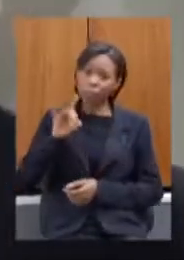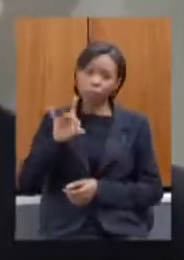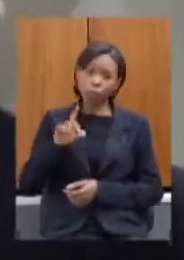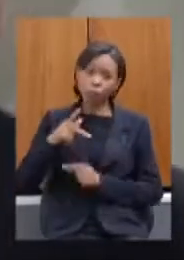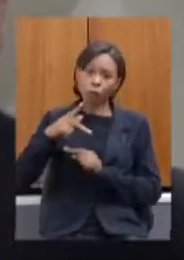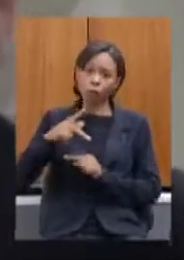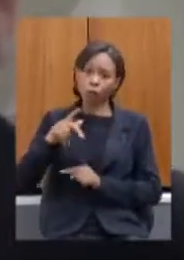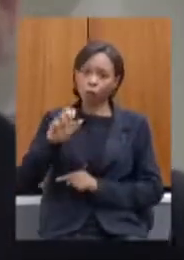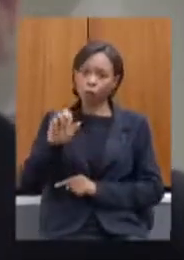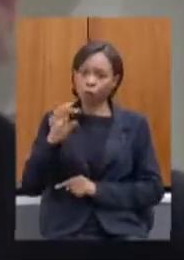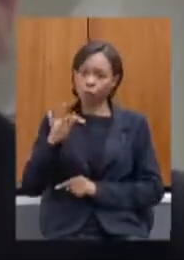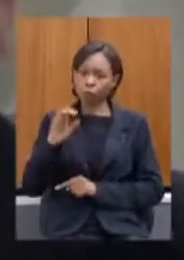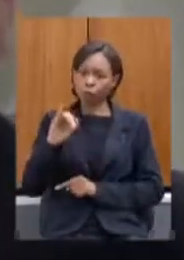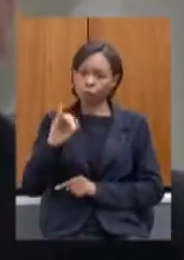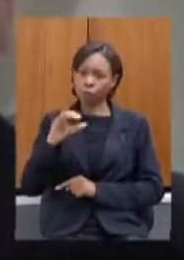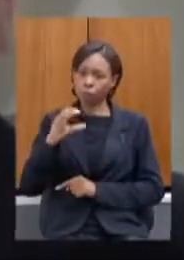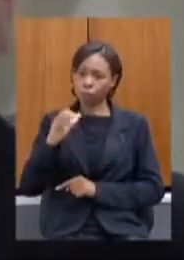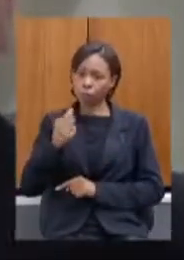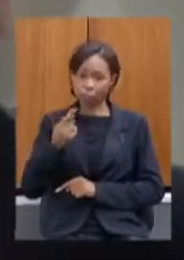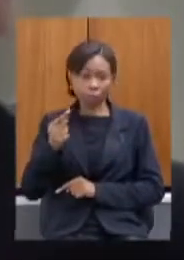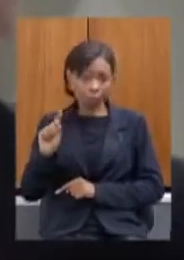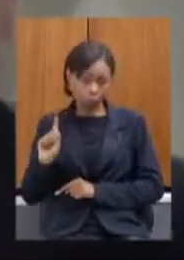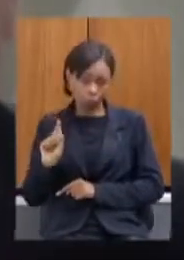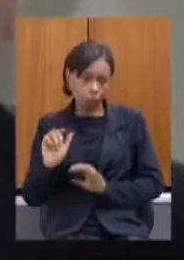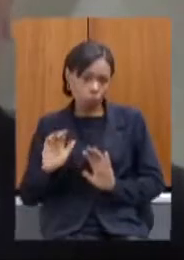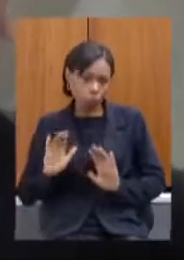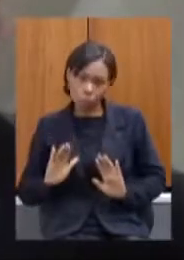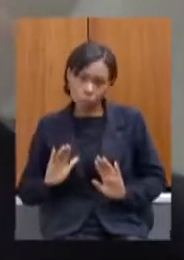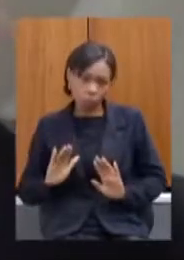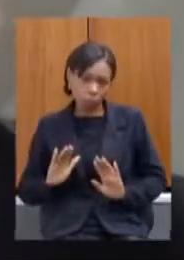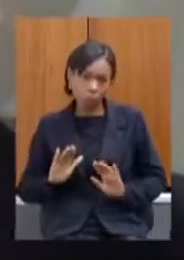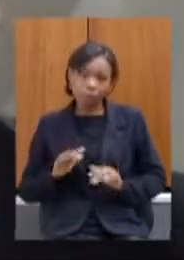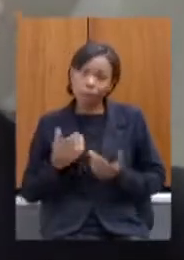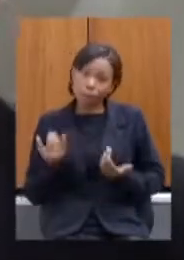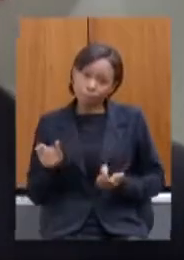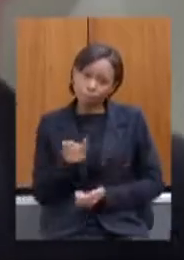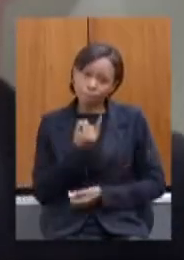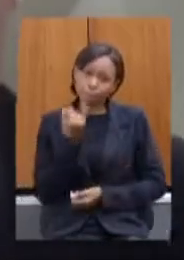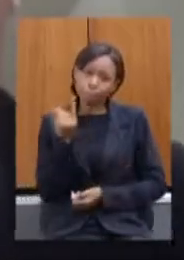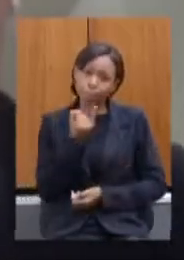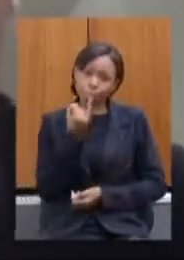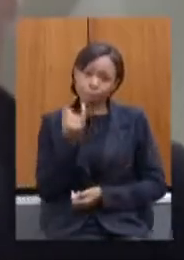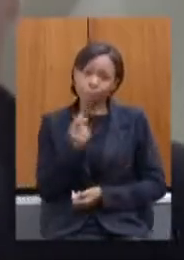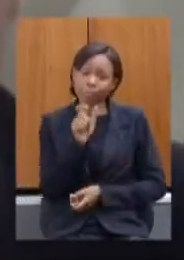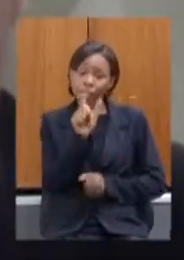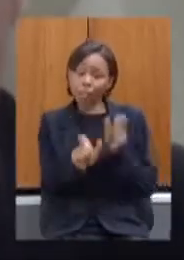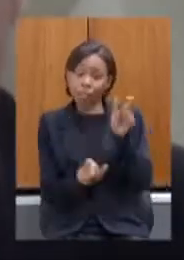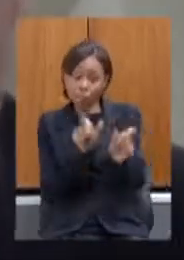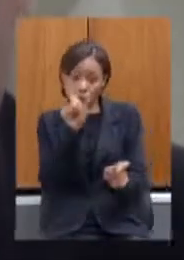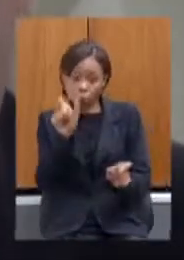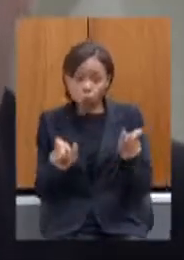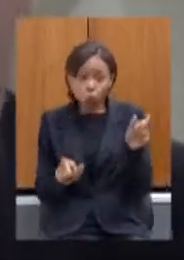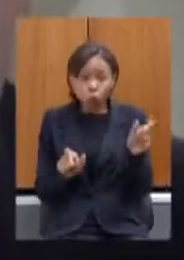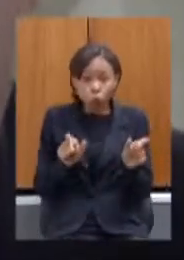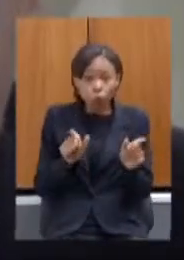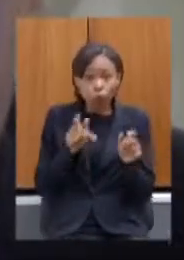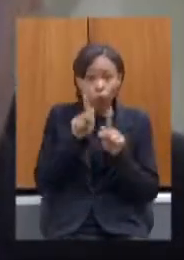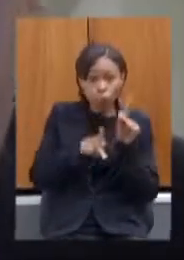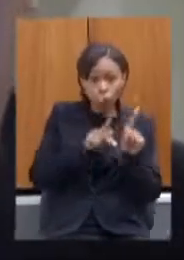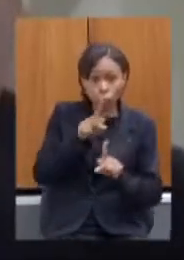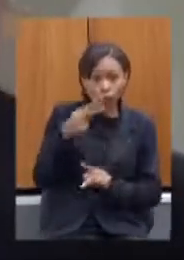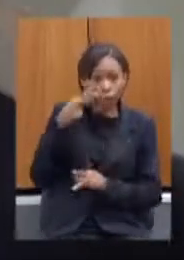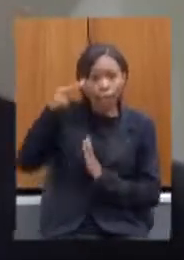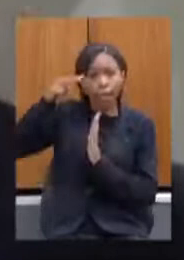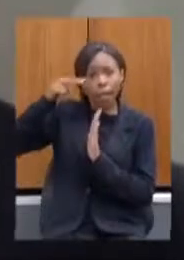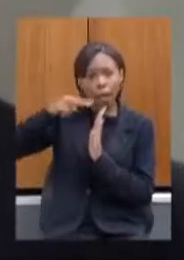de qualquer maneira eu acho que seria interessante que as pessoas lessem a petição para ver o que está contido